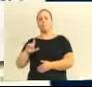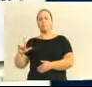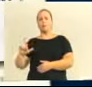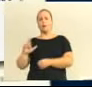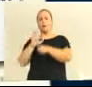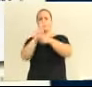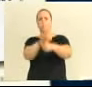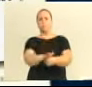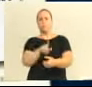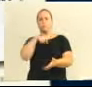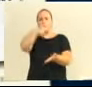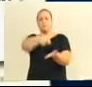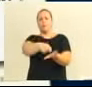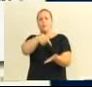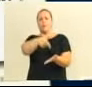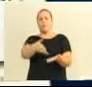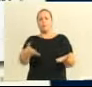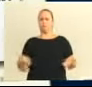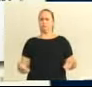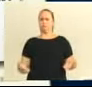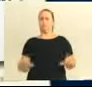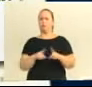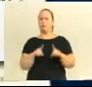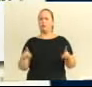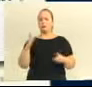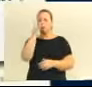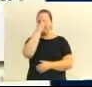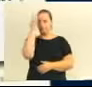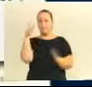gestão de gente do governo municipal.